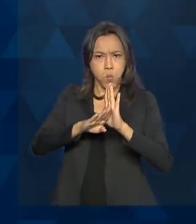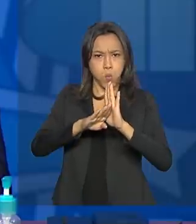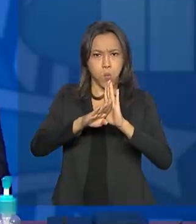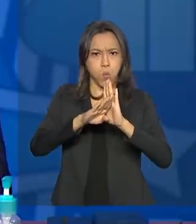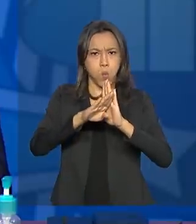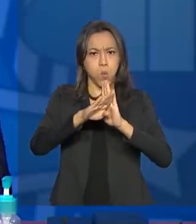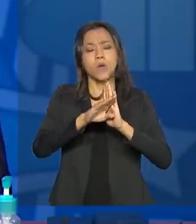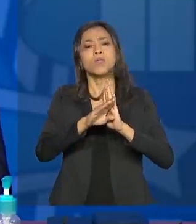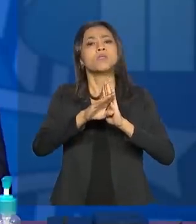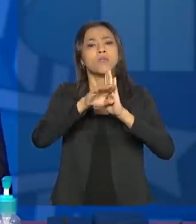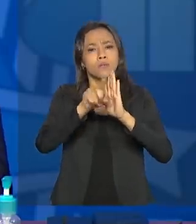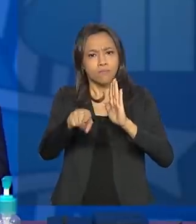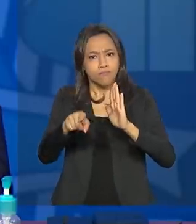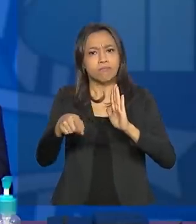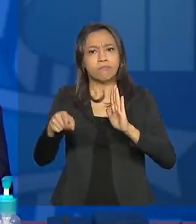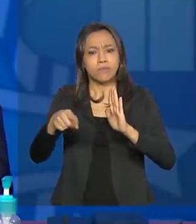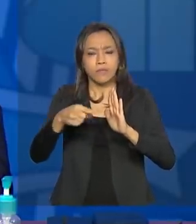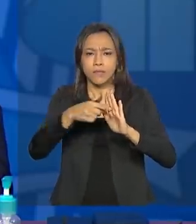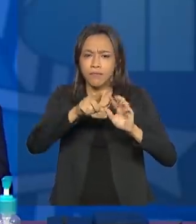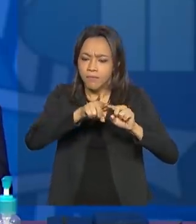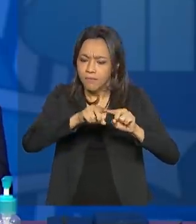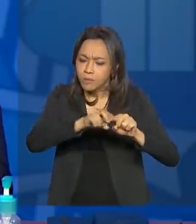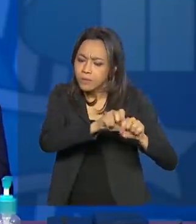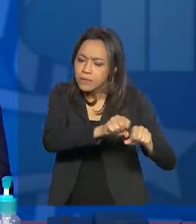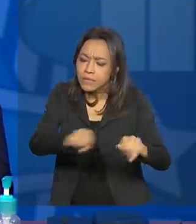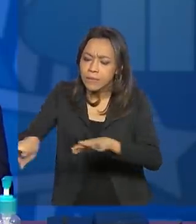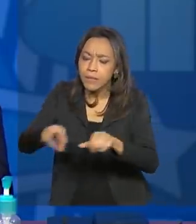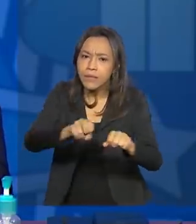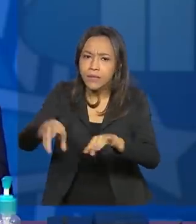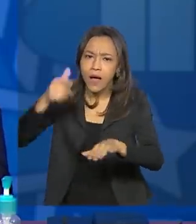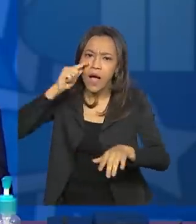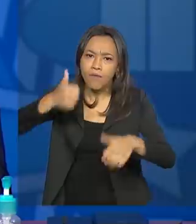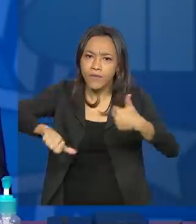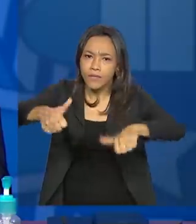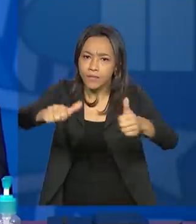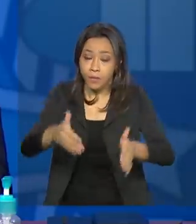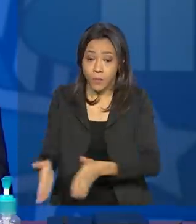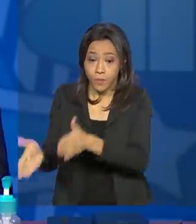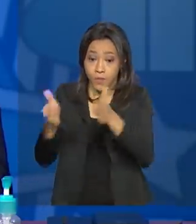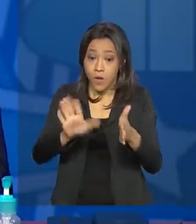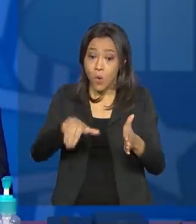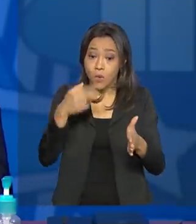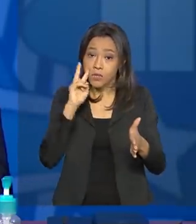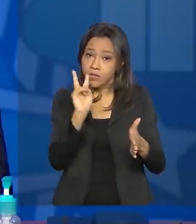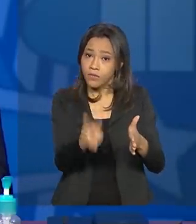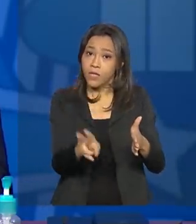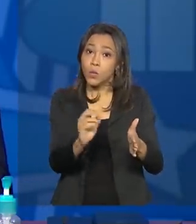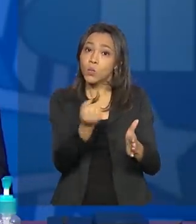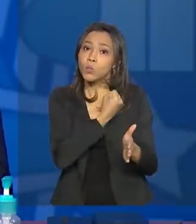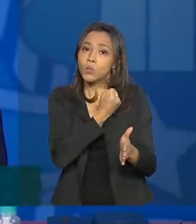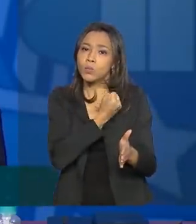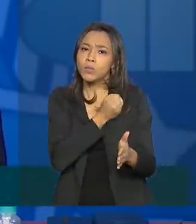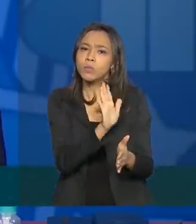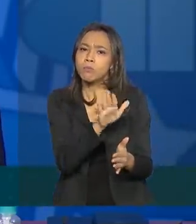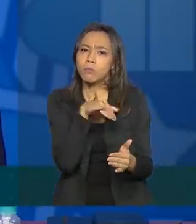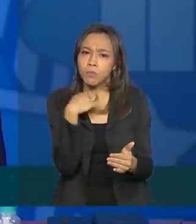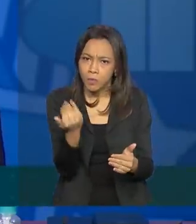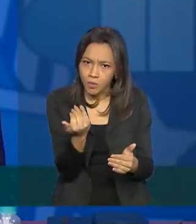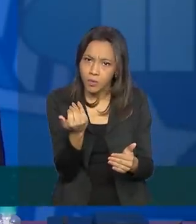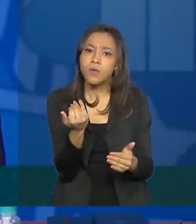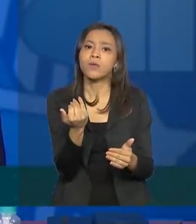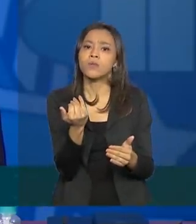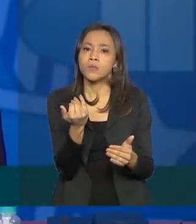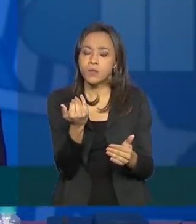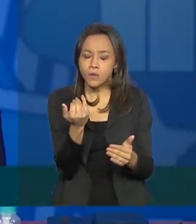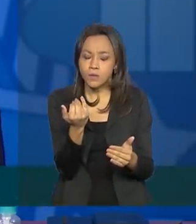óbitos por semana epidemiológica. Quando a gente olha o número de óbitos, que eu costumo dizer